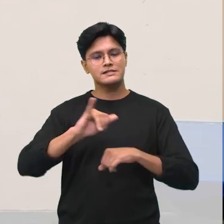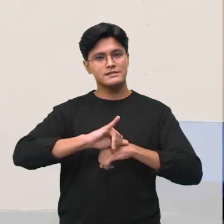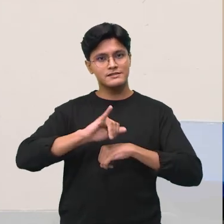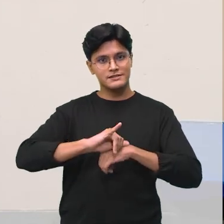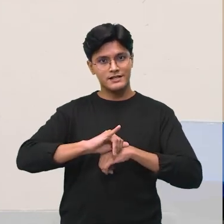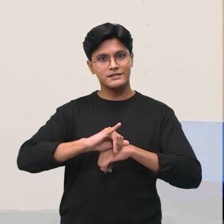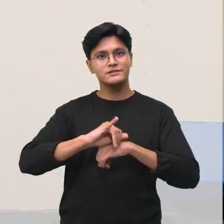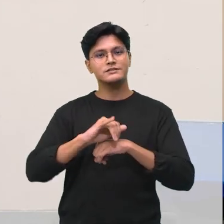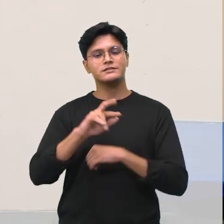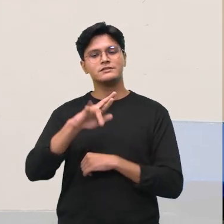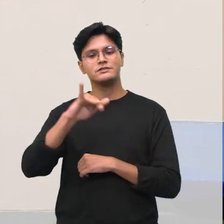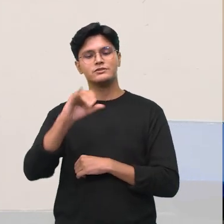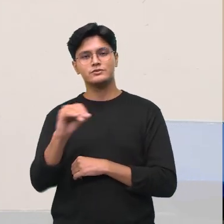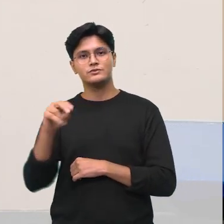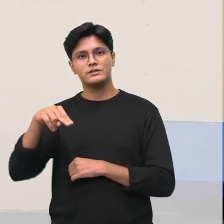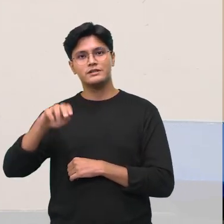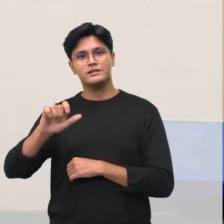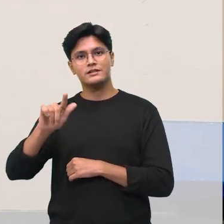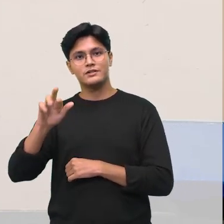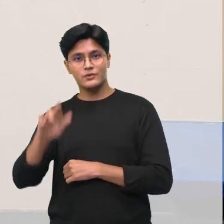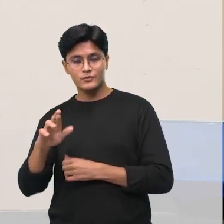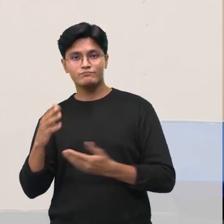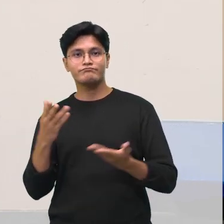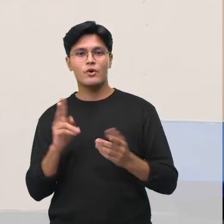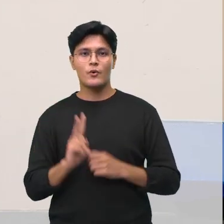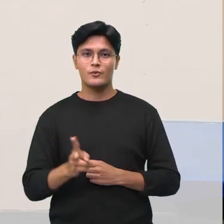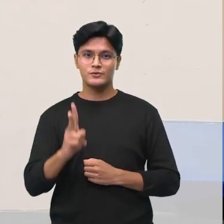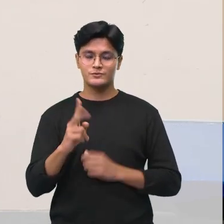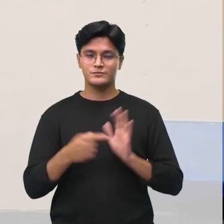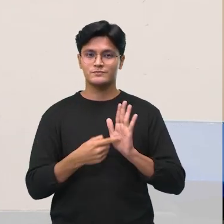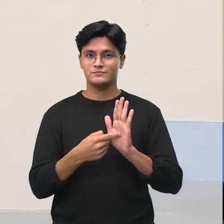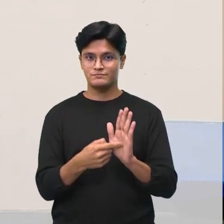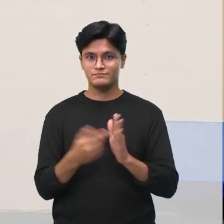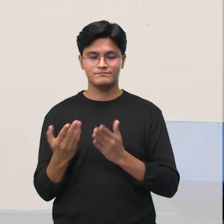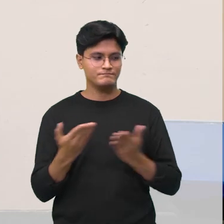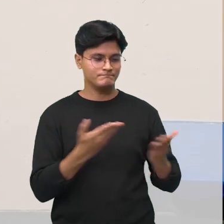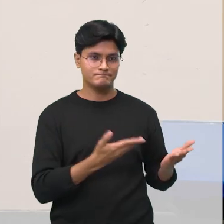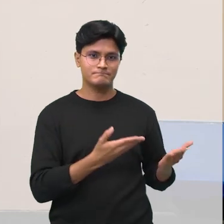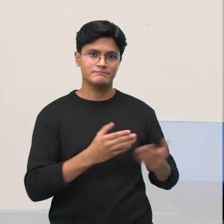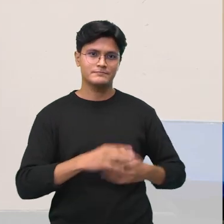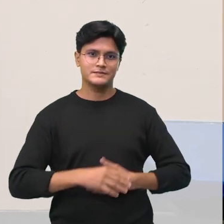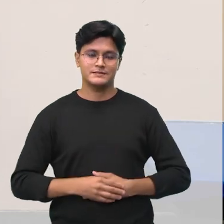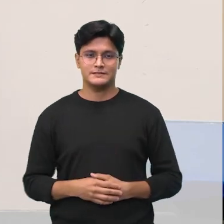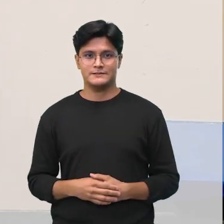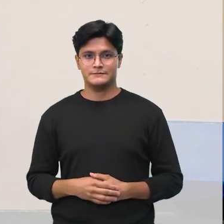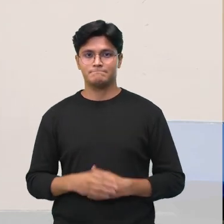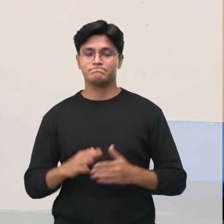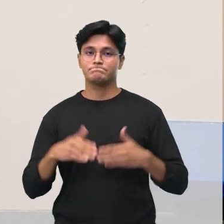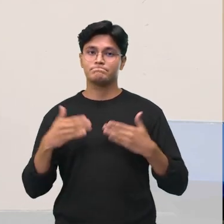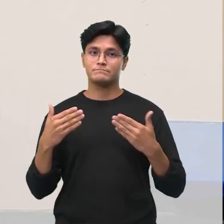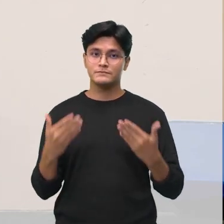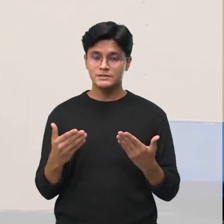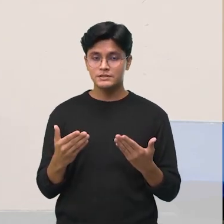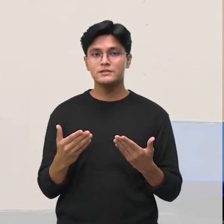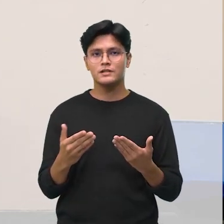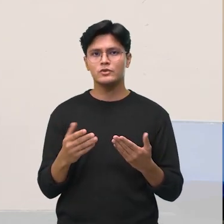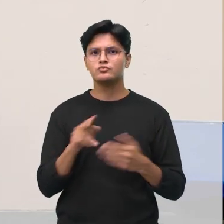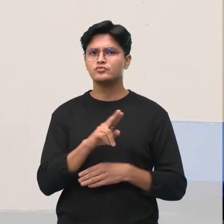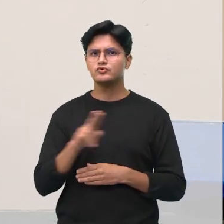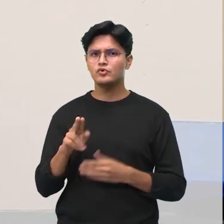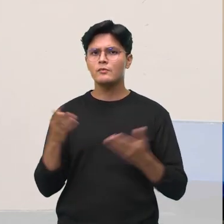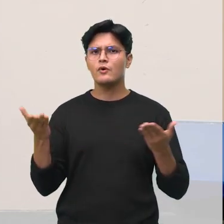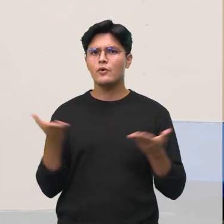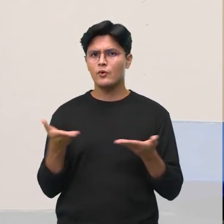Agora, para dar continuidade à nossa apresentação, eu passo a palavra ao Rodrigo. Muito bem. Bom, gente, o nome atual